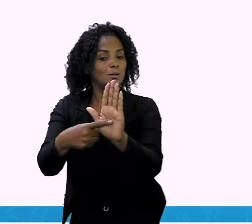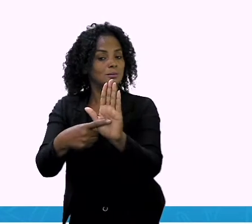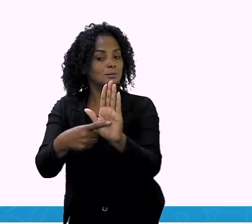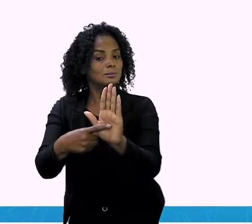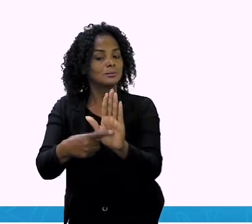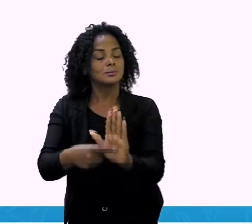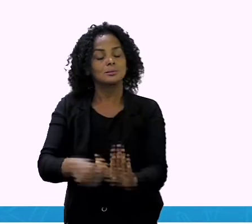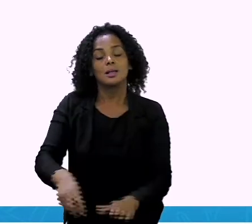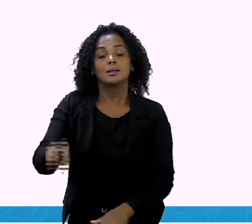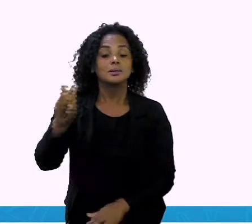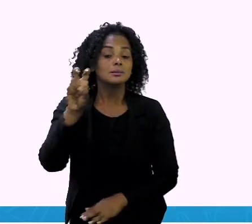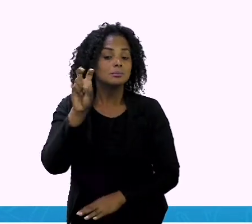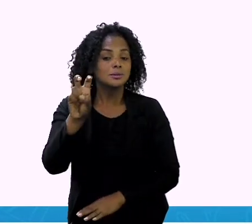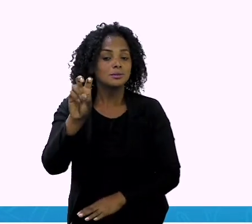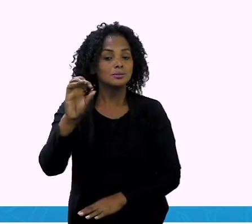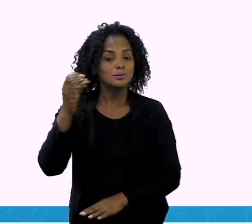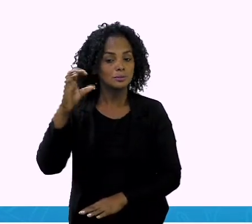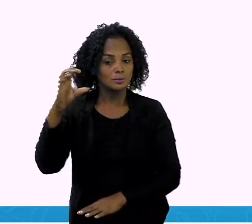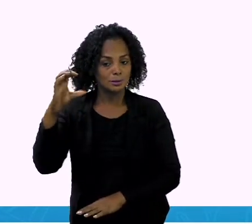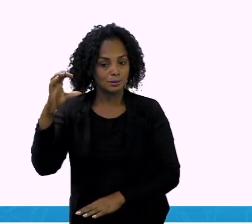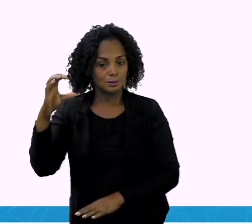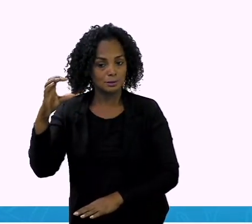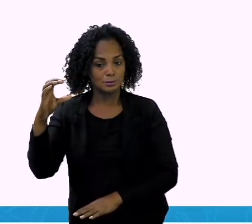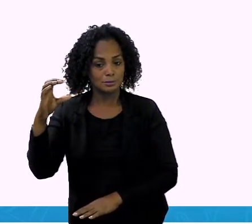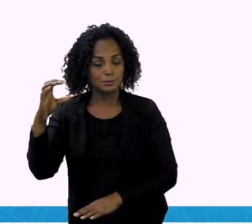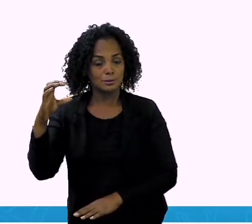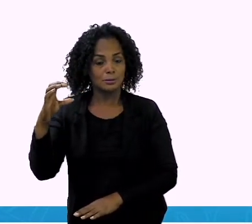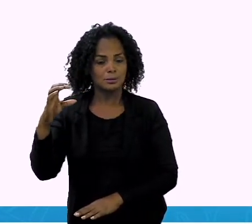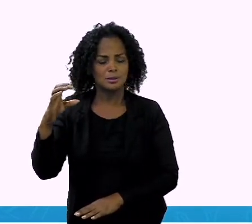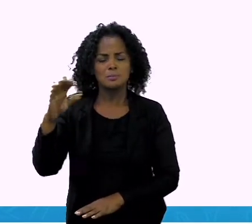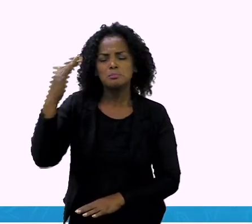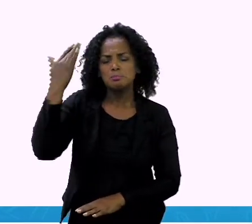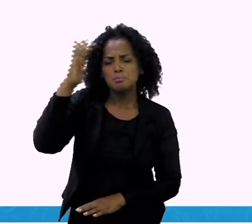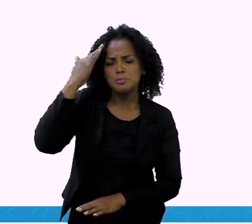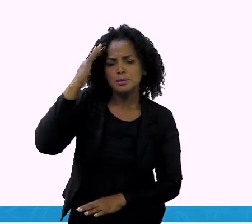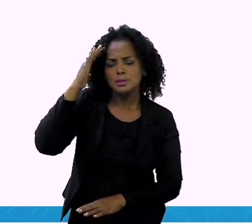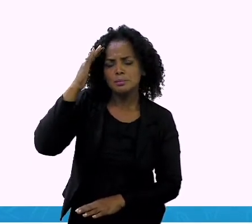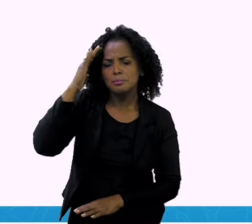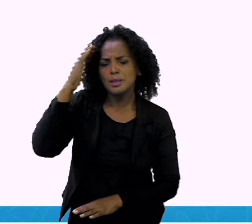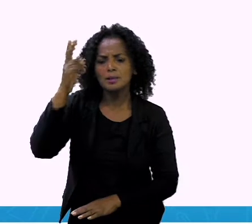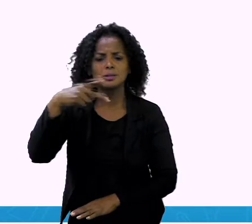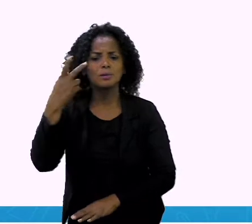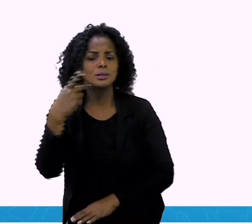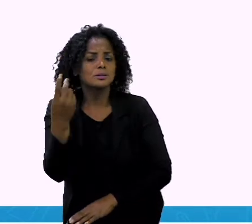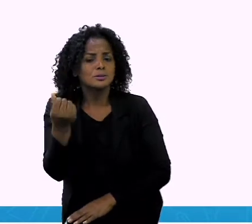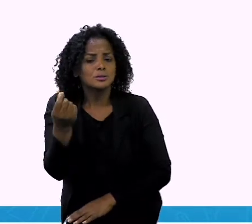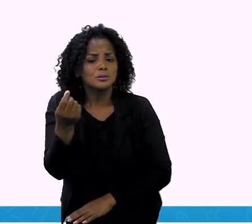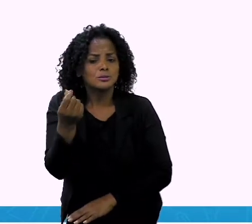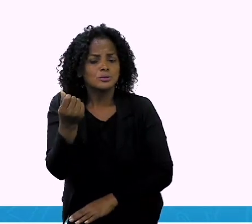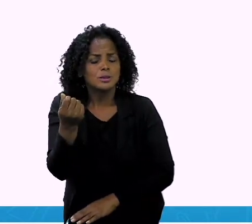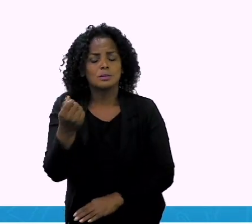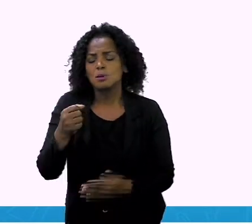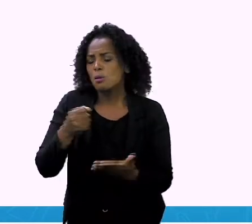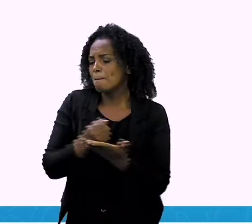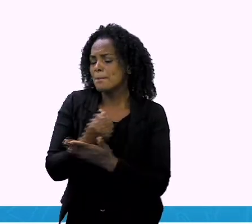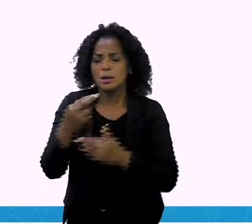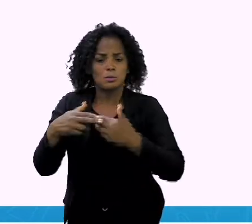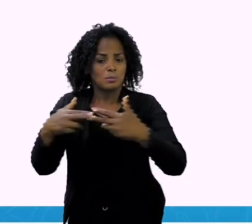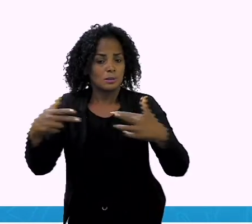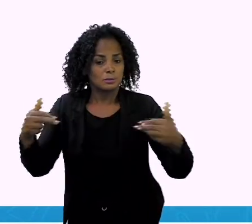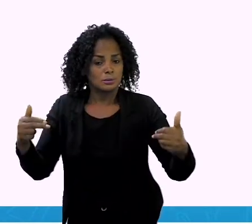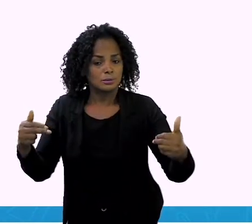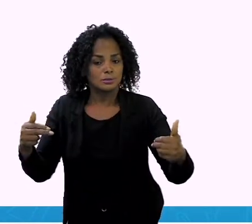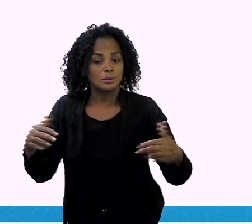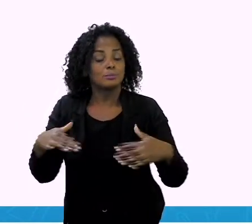centavos. Para a gente saber que é no sistema monetário, que está falando sobre dinheiro para a gente comprar uma mercadoria,